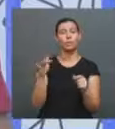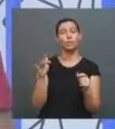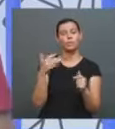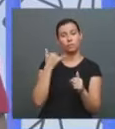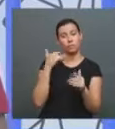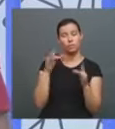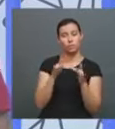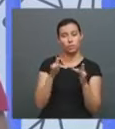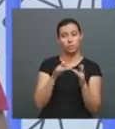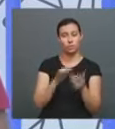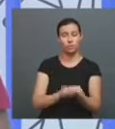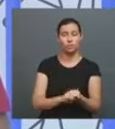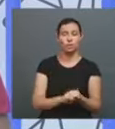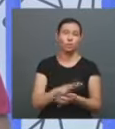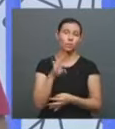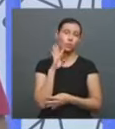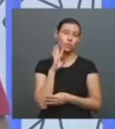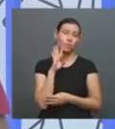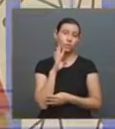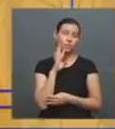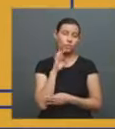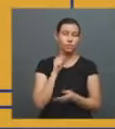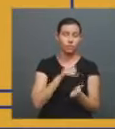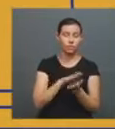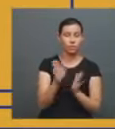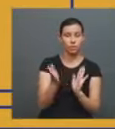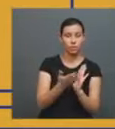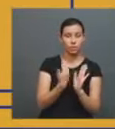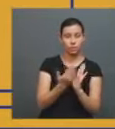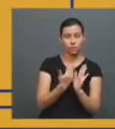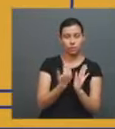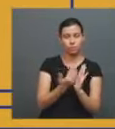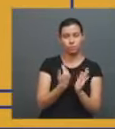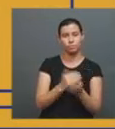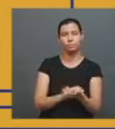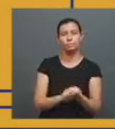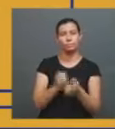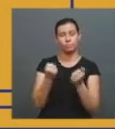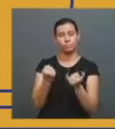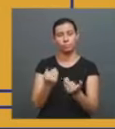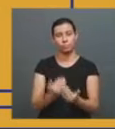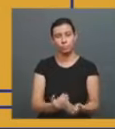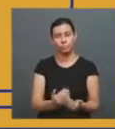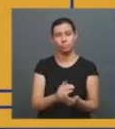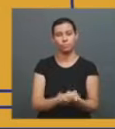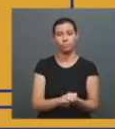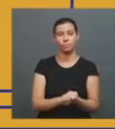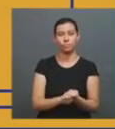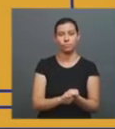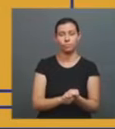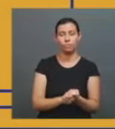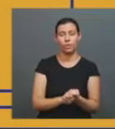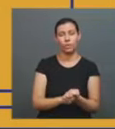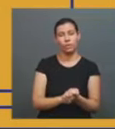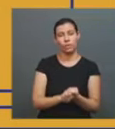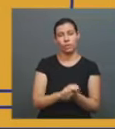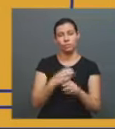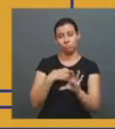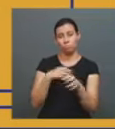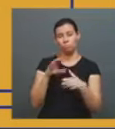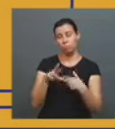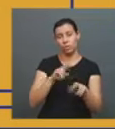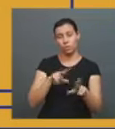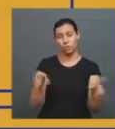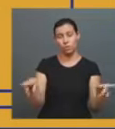Na quarta-feira, também tem o lançamento do livro En Rand, Os Delírios do Altruísmo, Breves Lições. A obra é